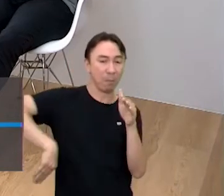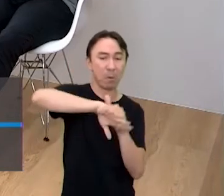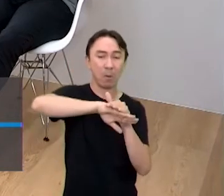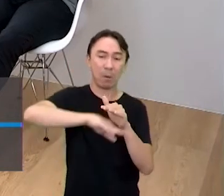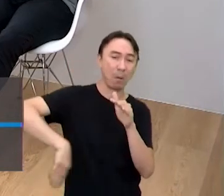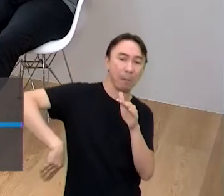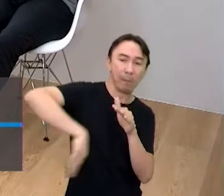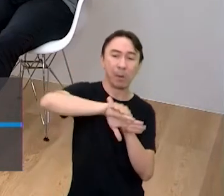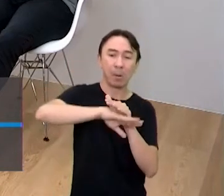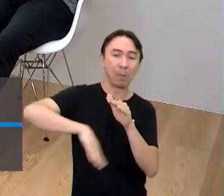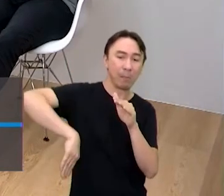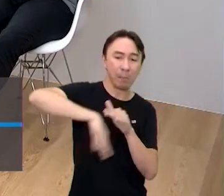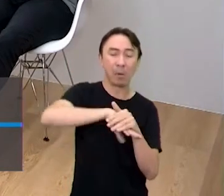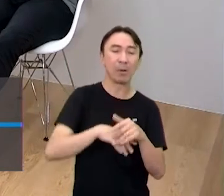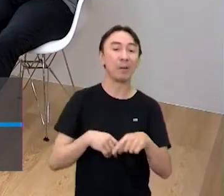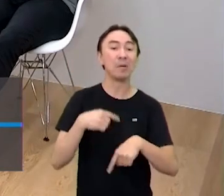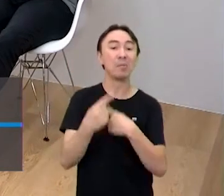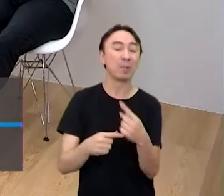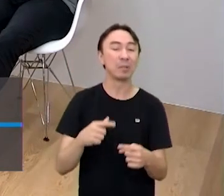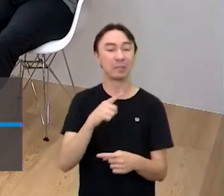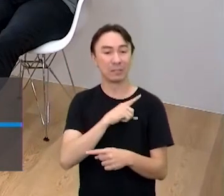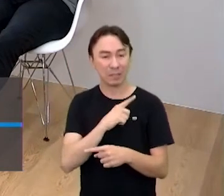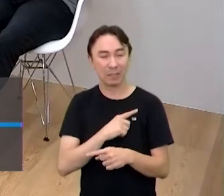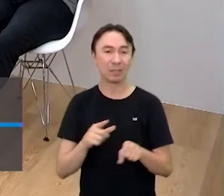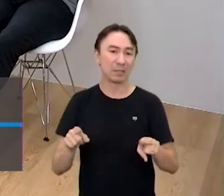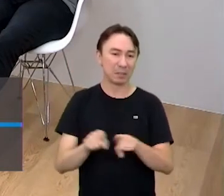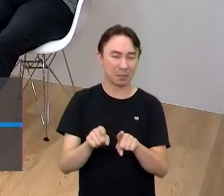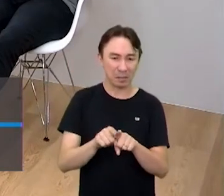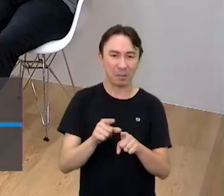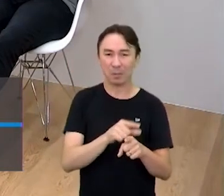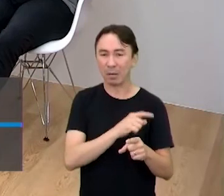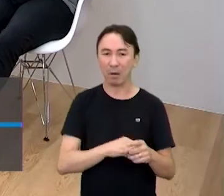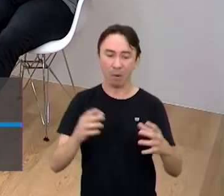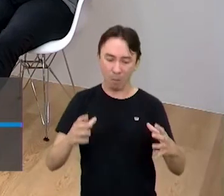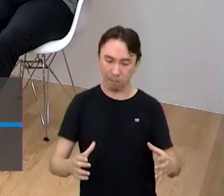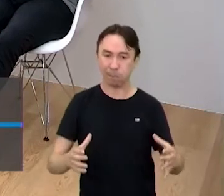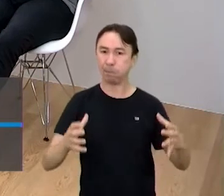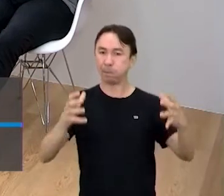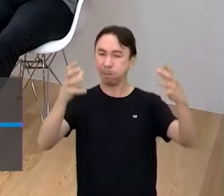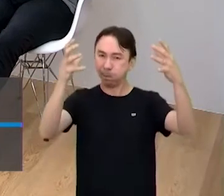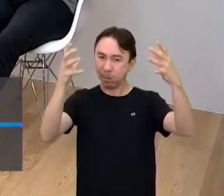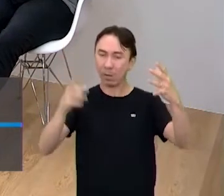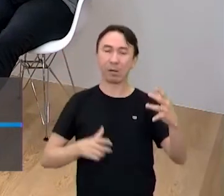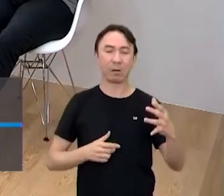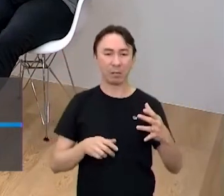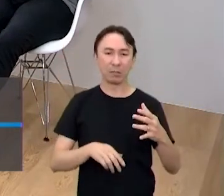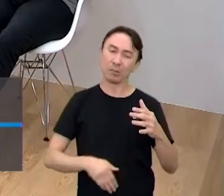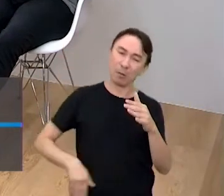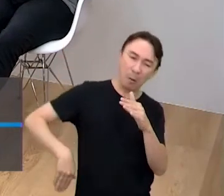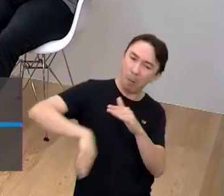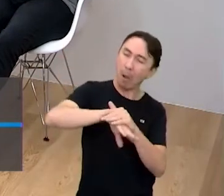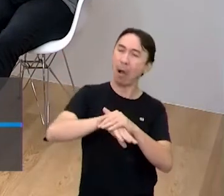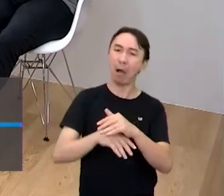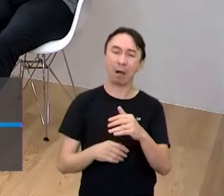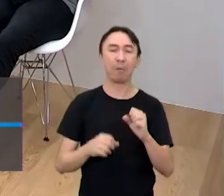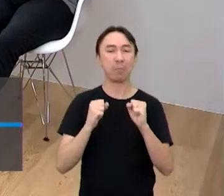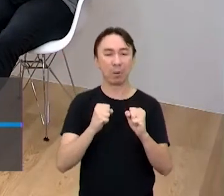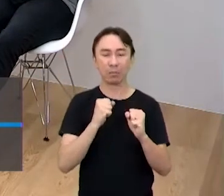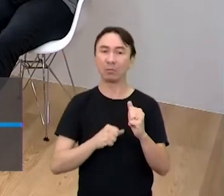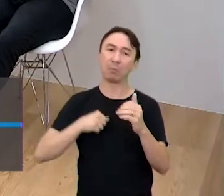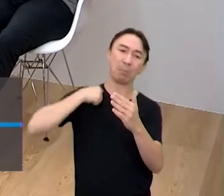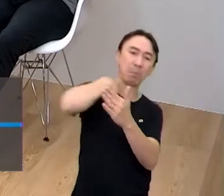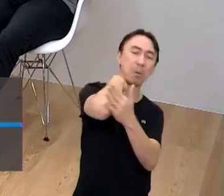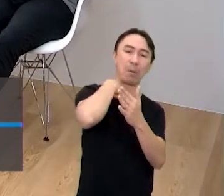ainda tem treino no saco, né? Que você chuta, dá soco, que vale cotovelo e gelada também. Então, você treina isso.